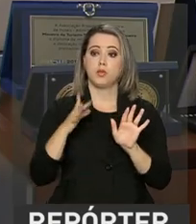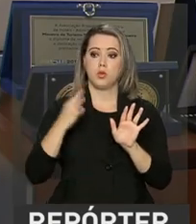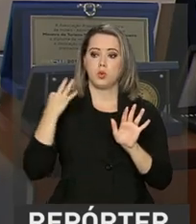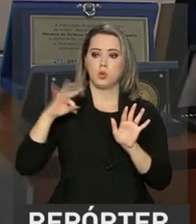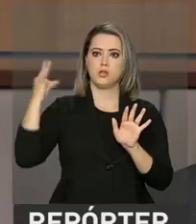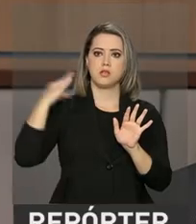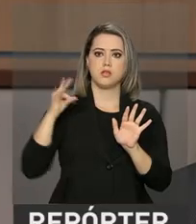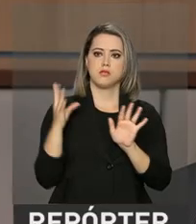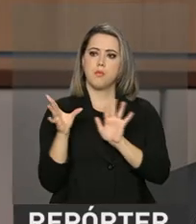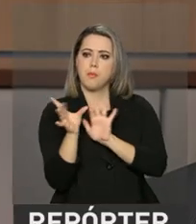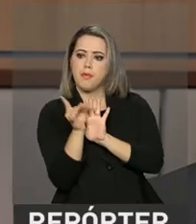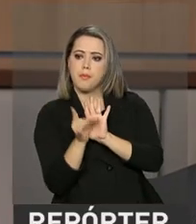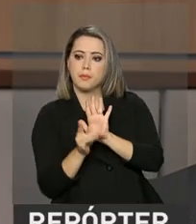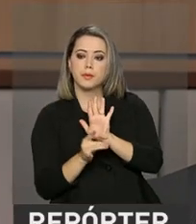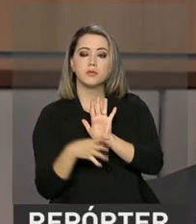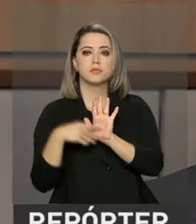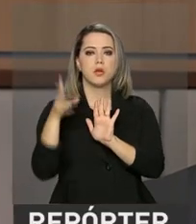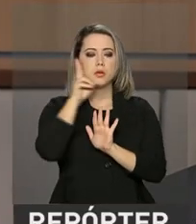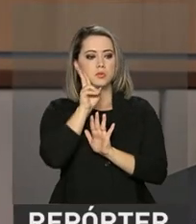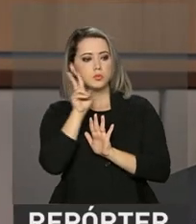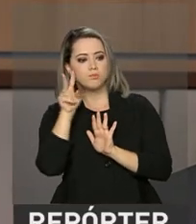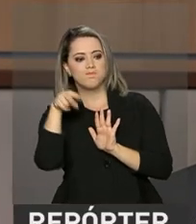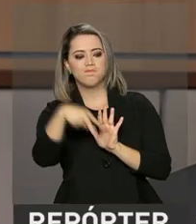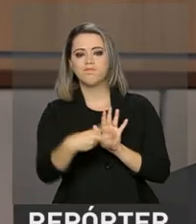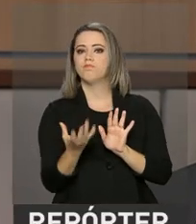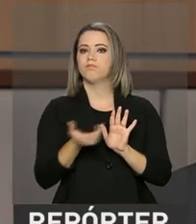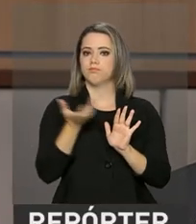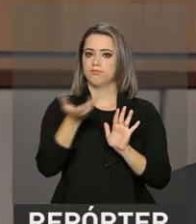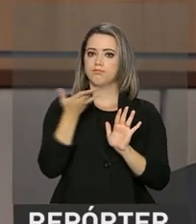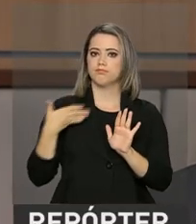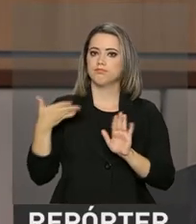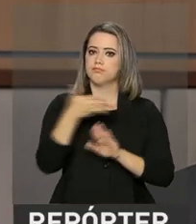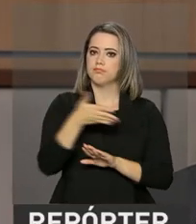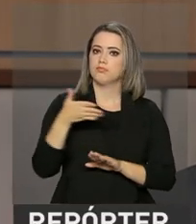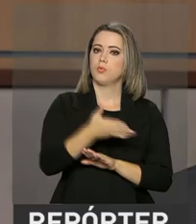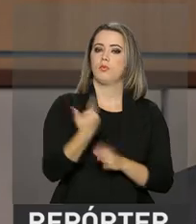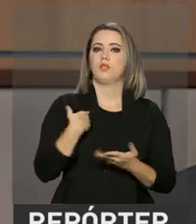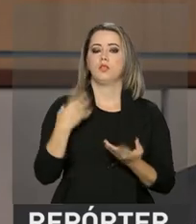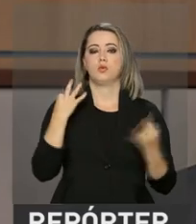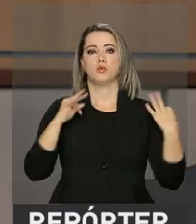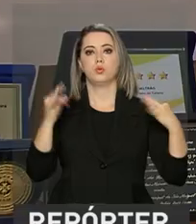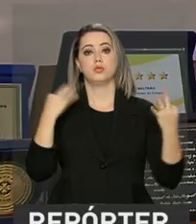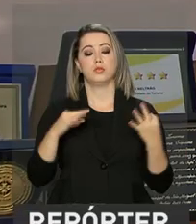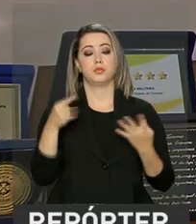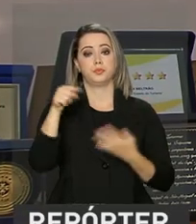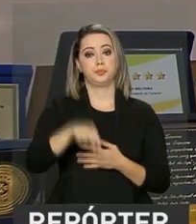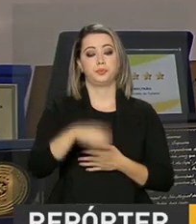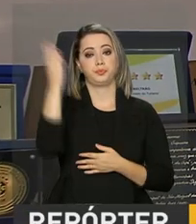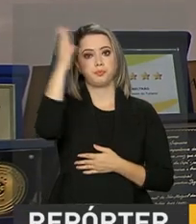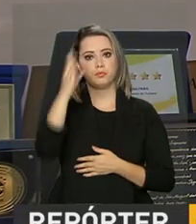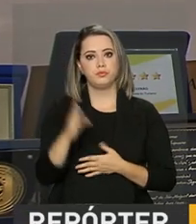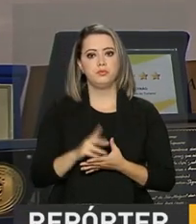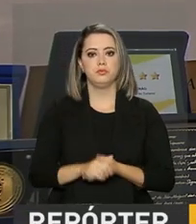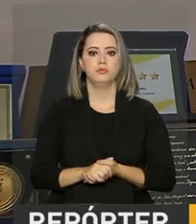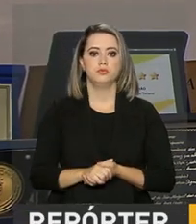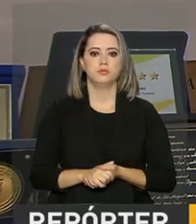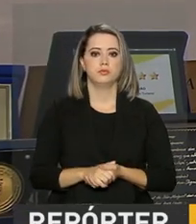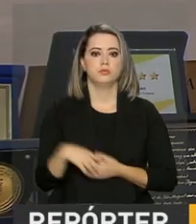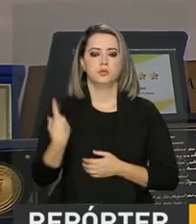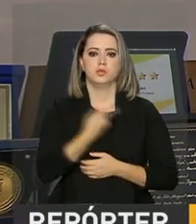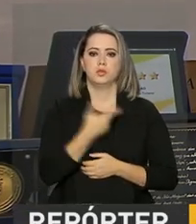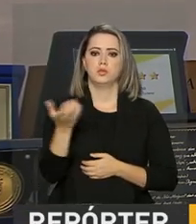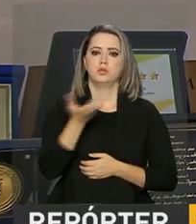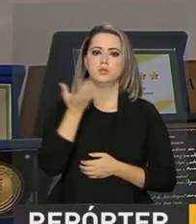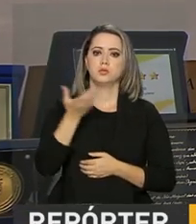capaz de atrair visitantes estrangeiros e estimular cada vez mais o turismo doméstico. Nós resolvemos fazer com que o São João